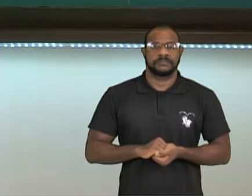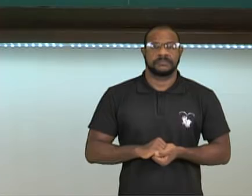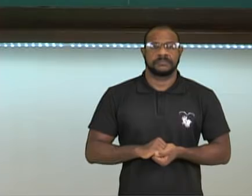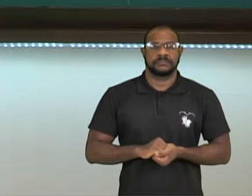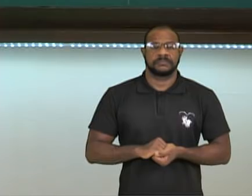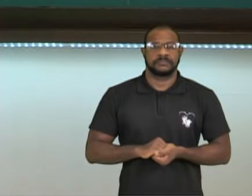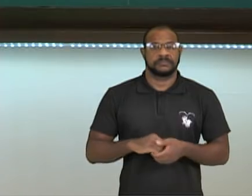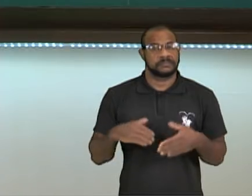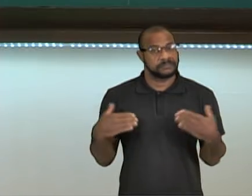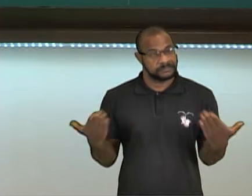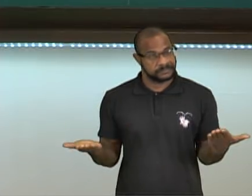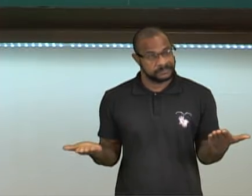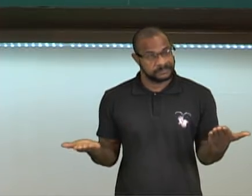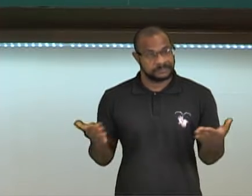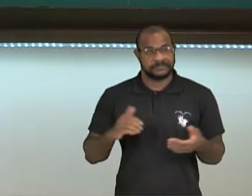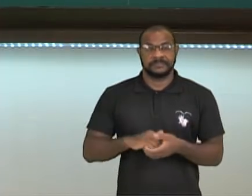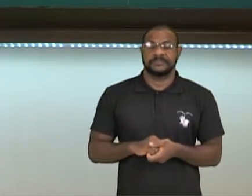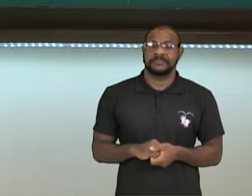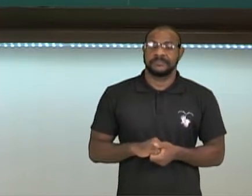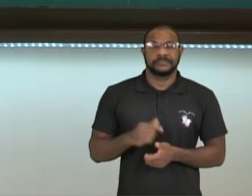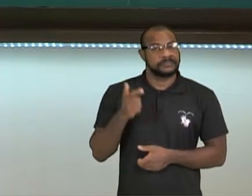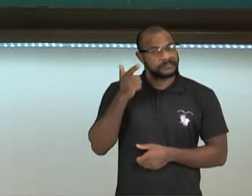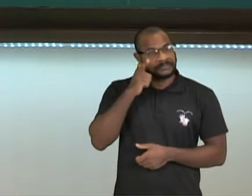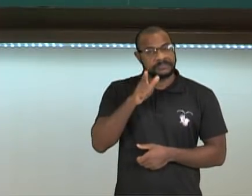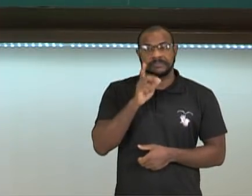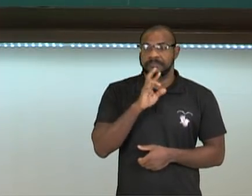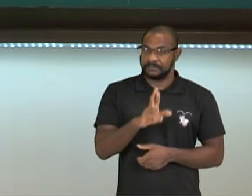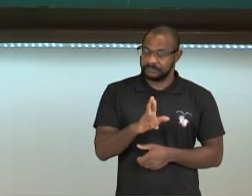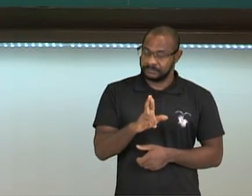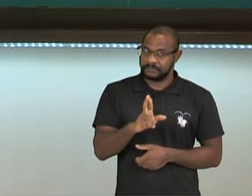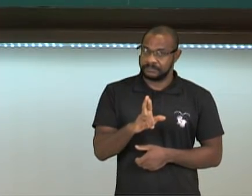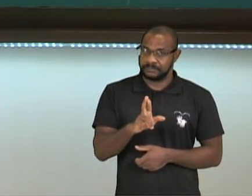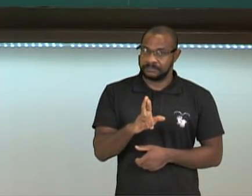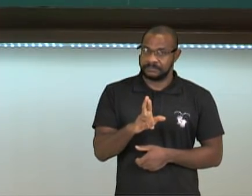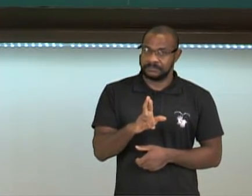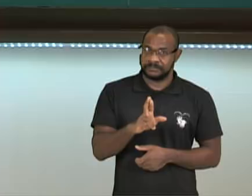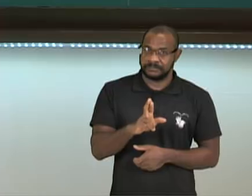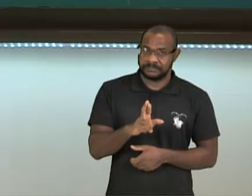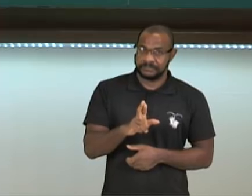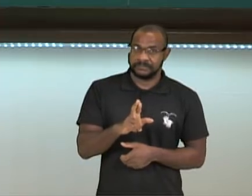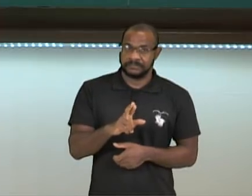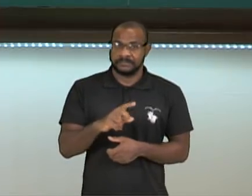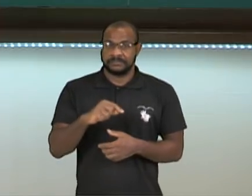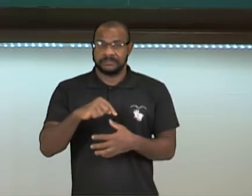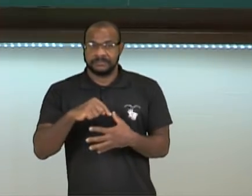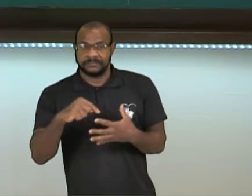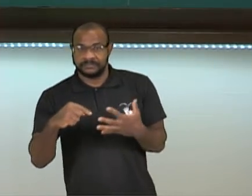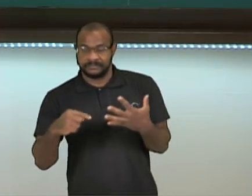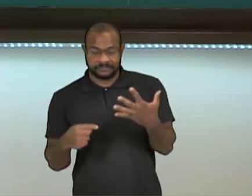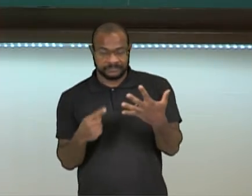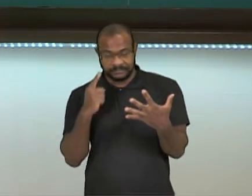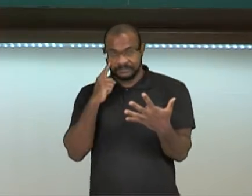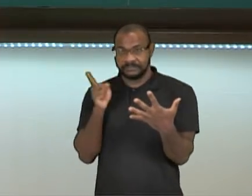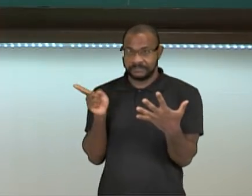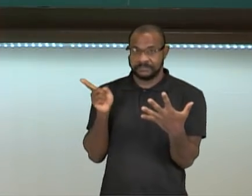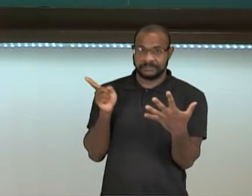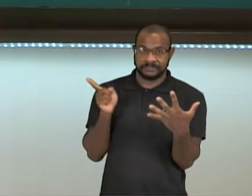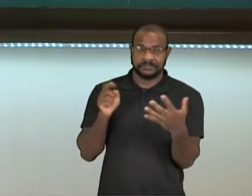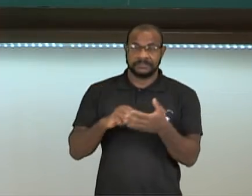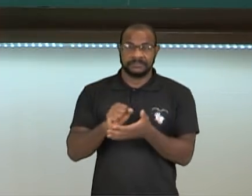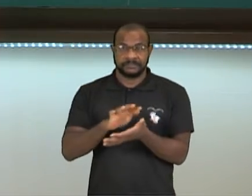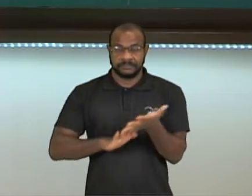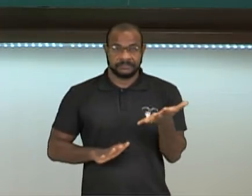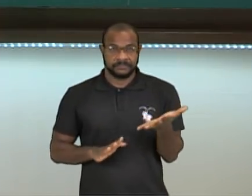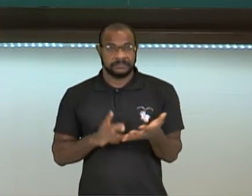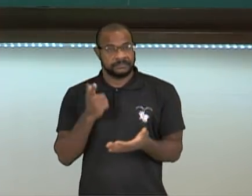E aí, pessoal, conseguiram responder essa enigmática, enigmática, desculpem, atividade?